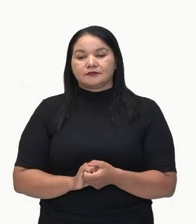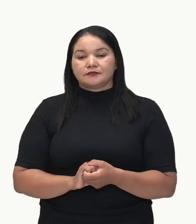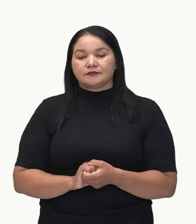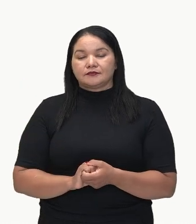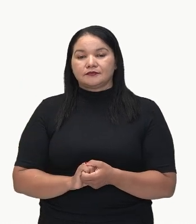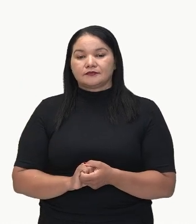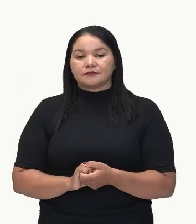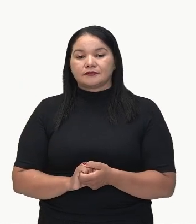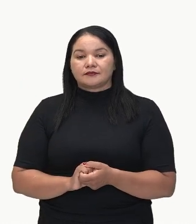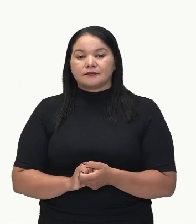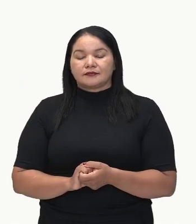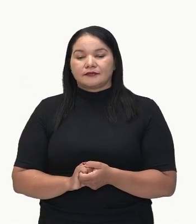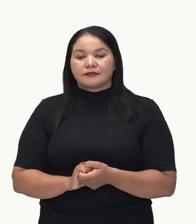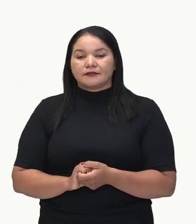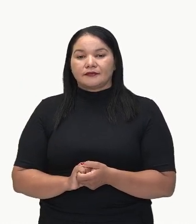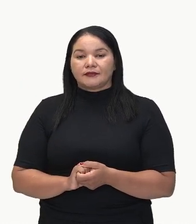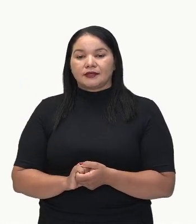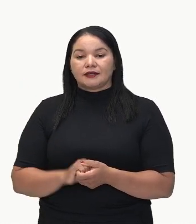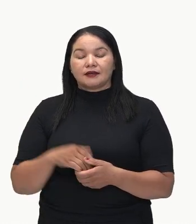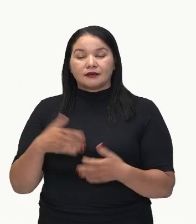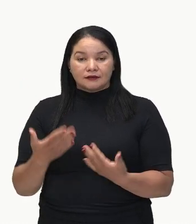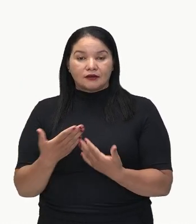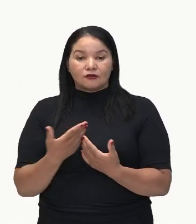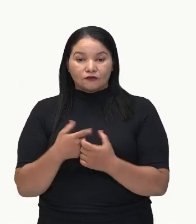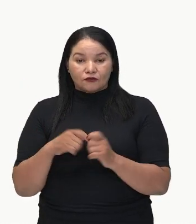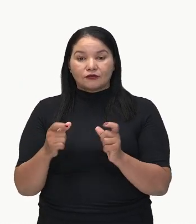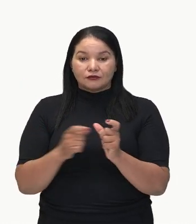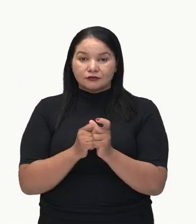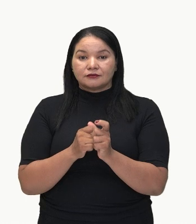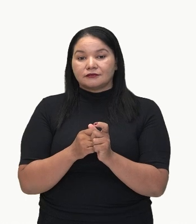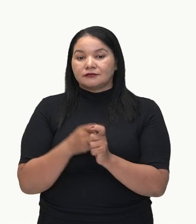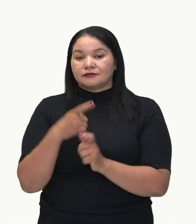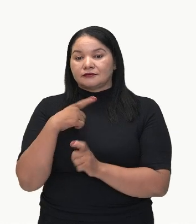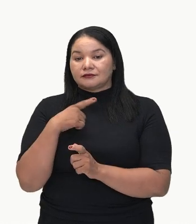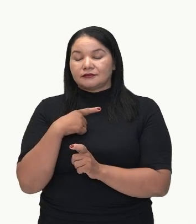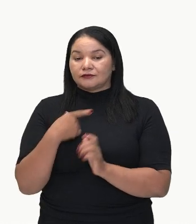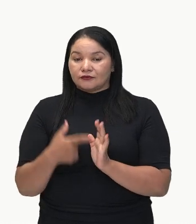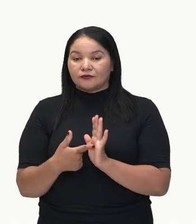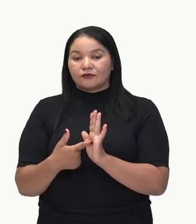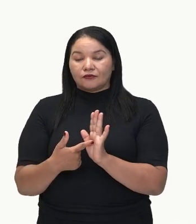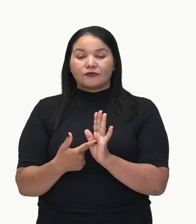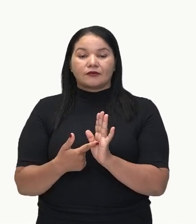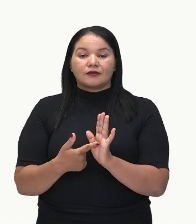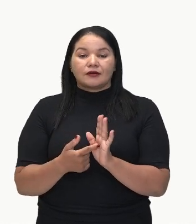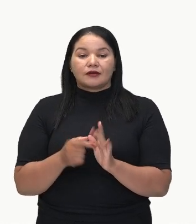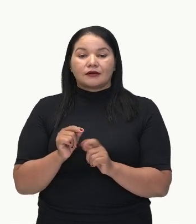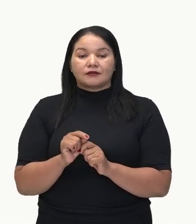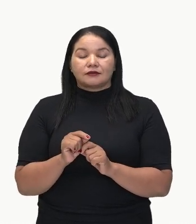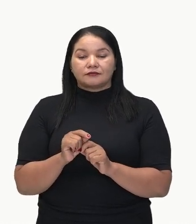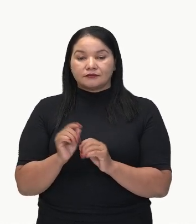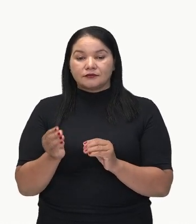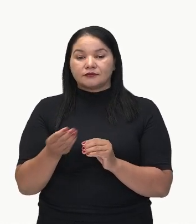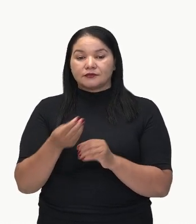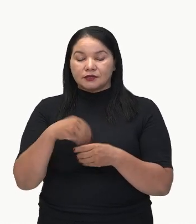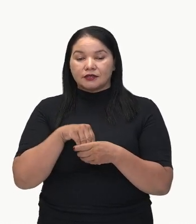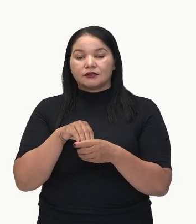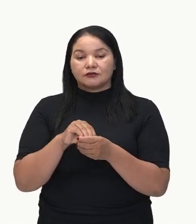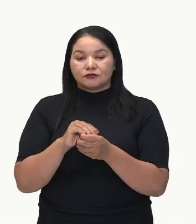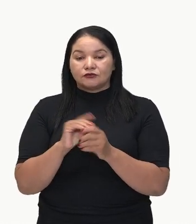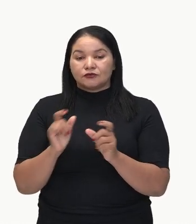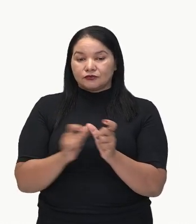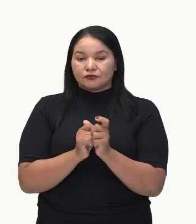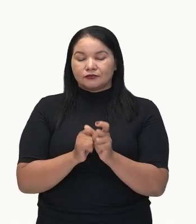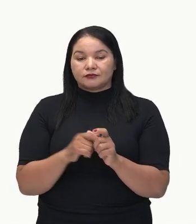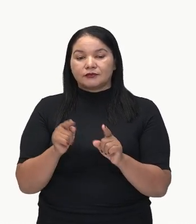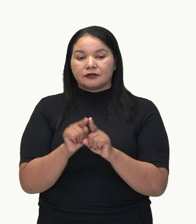quer. São ideias, são conjunções que eles vão trazer nessas conjunções. Temos também as